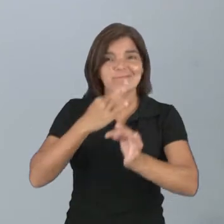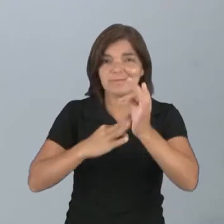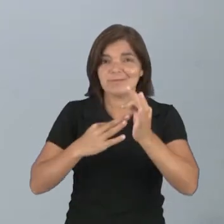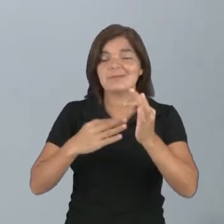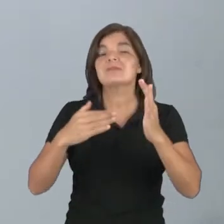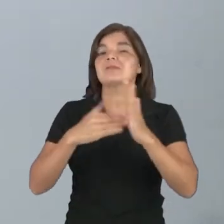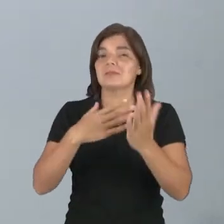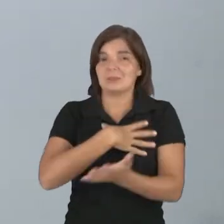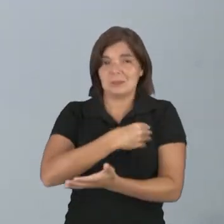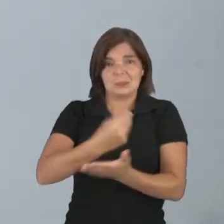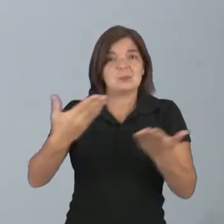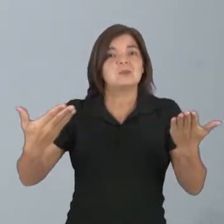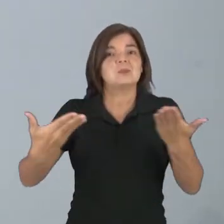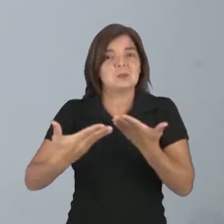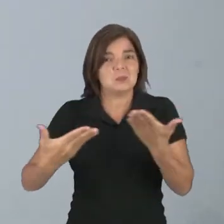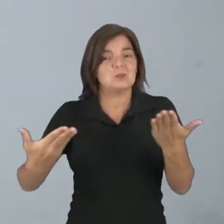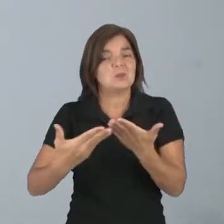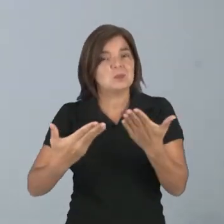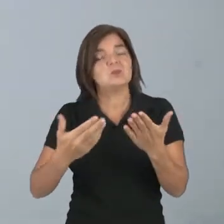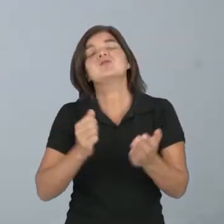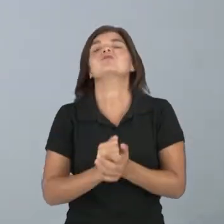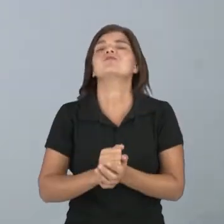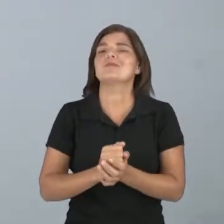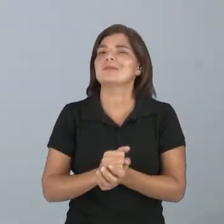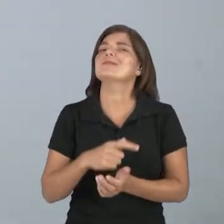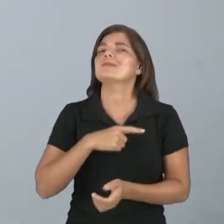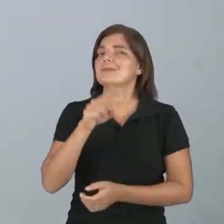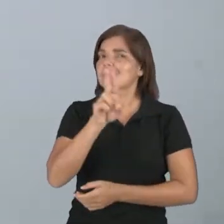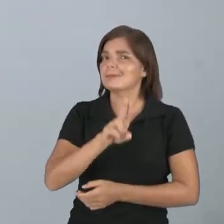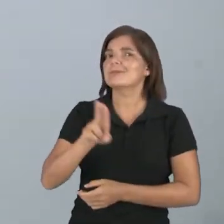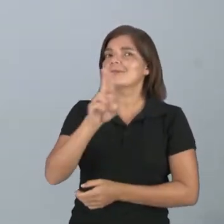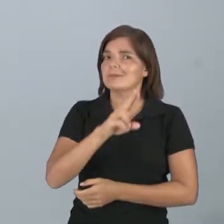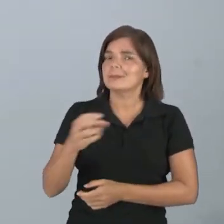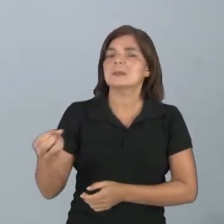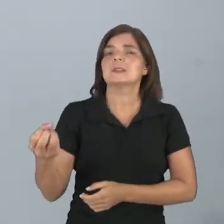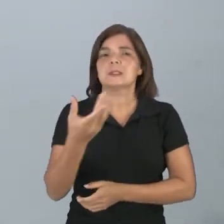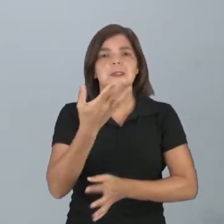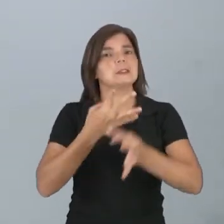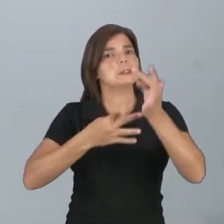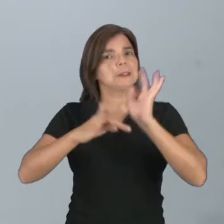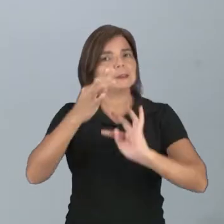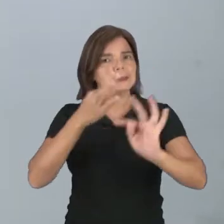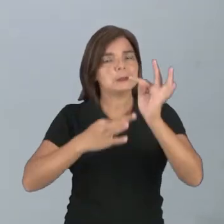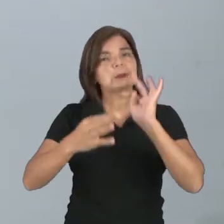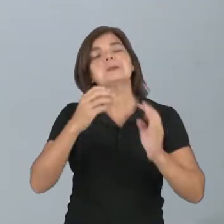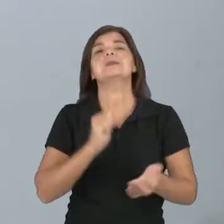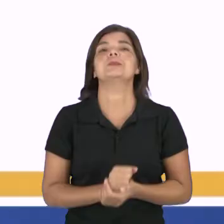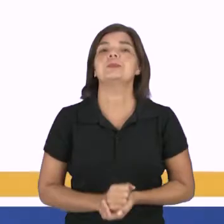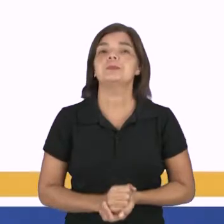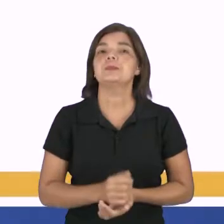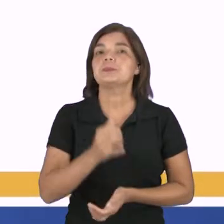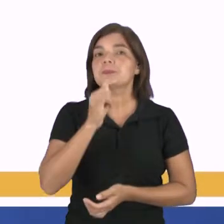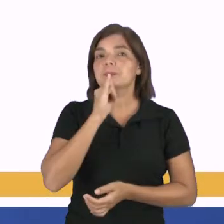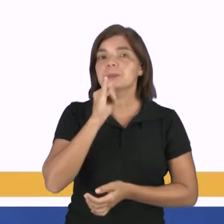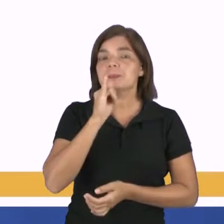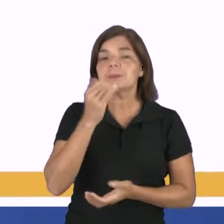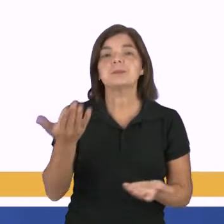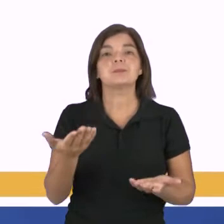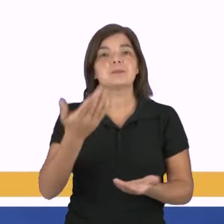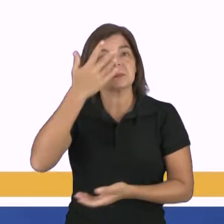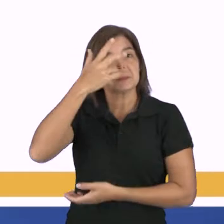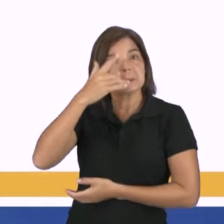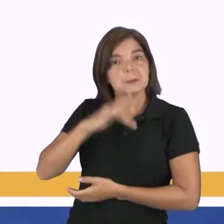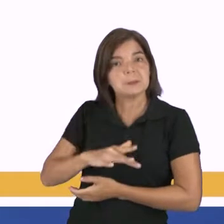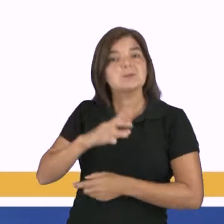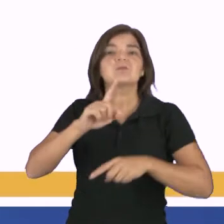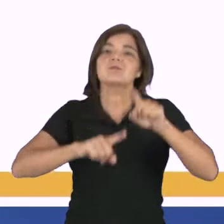para os seus filhos que hoje estão usufruindo dessas novas tecnologias. Então, no apego das crianças a